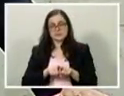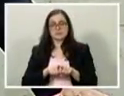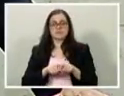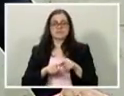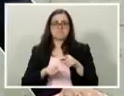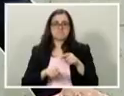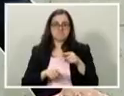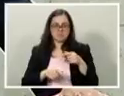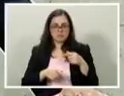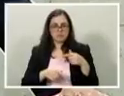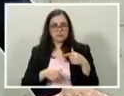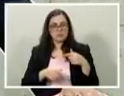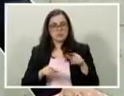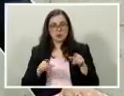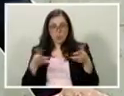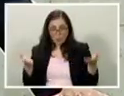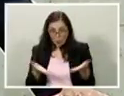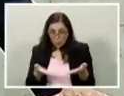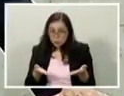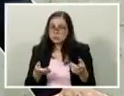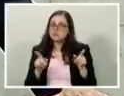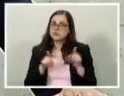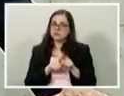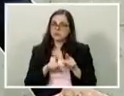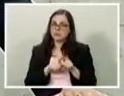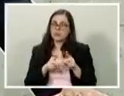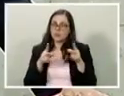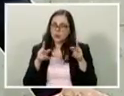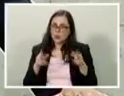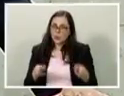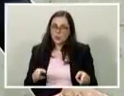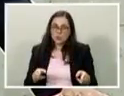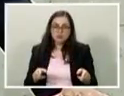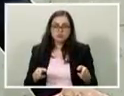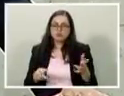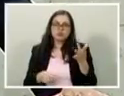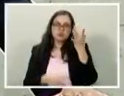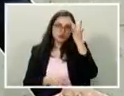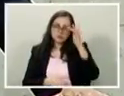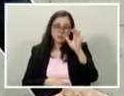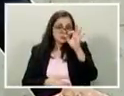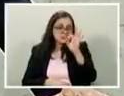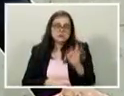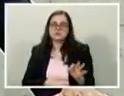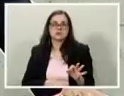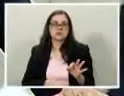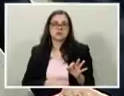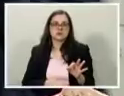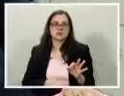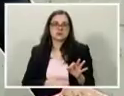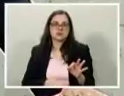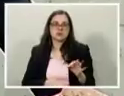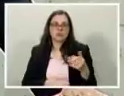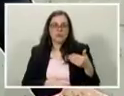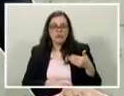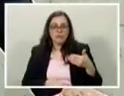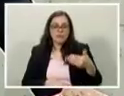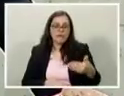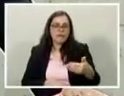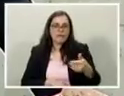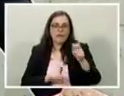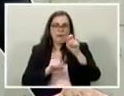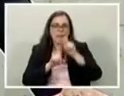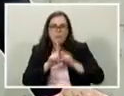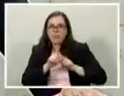cada momento, inclusive hoje, nós não sabemos exatamente o que nós vamos encontrar politicamente daqui a um